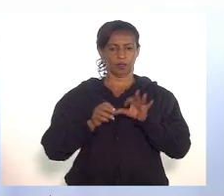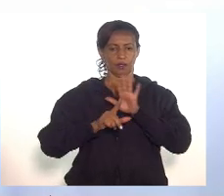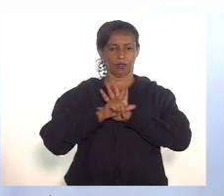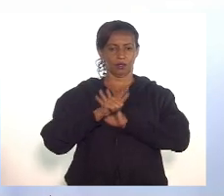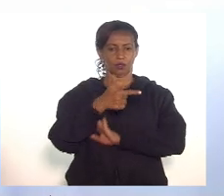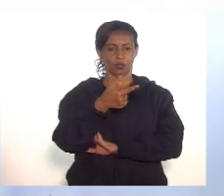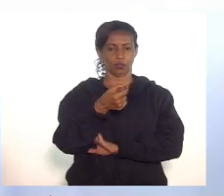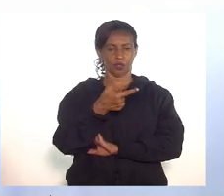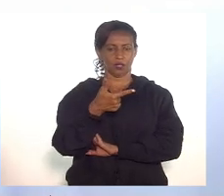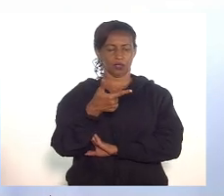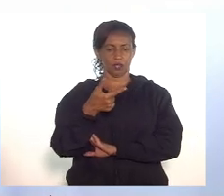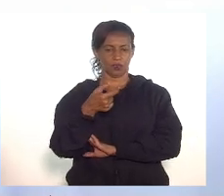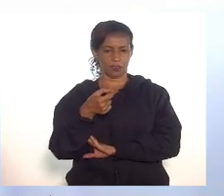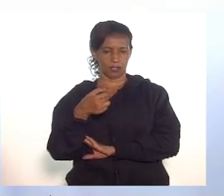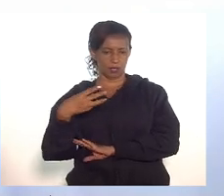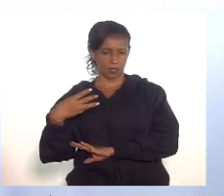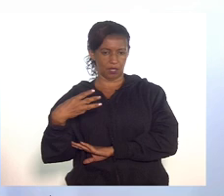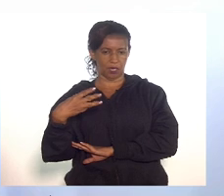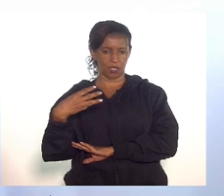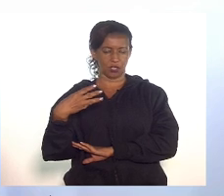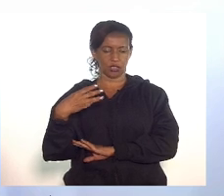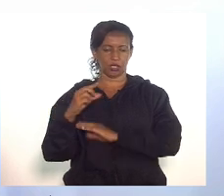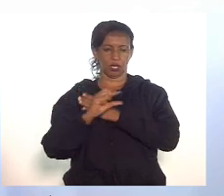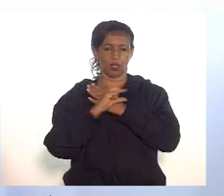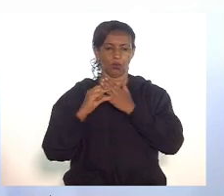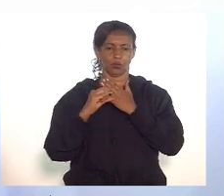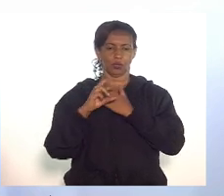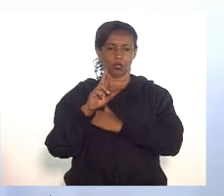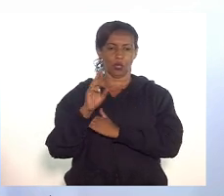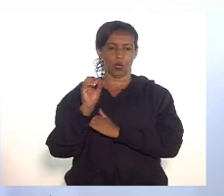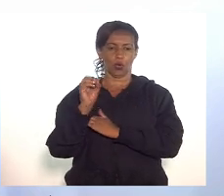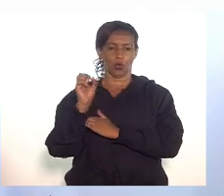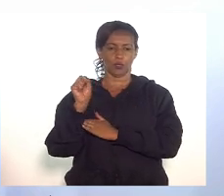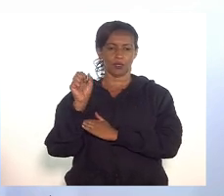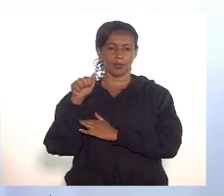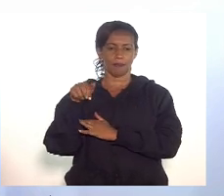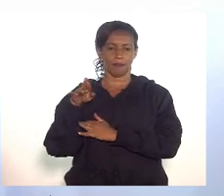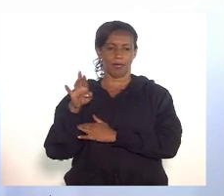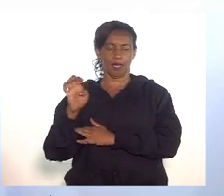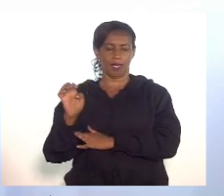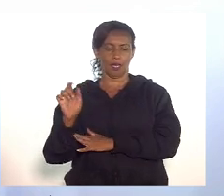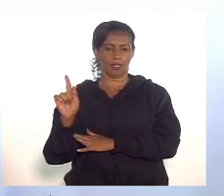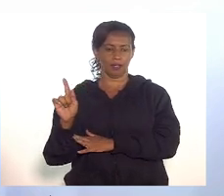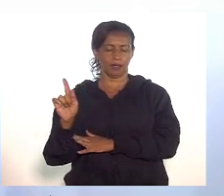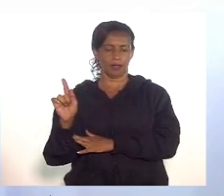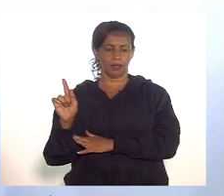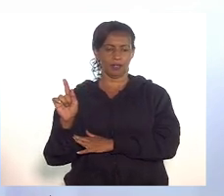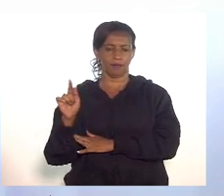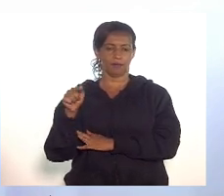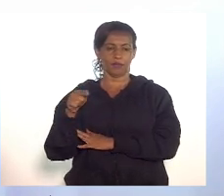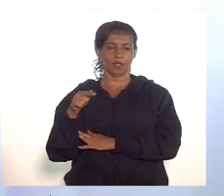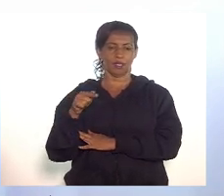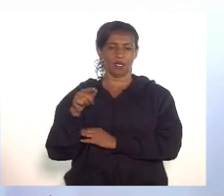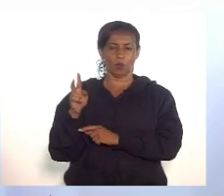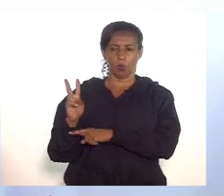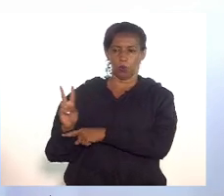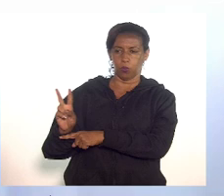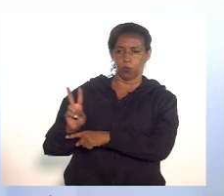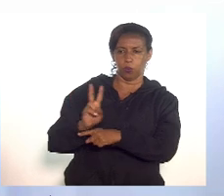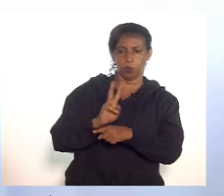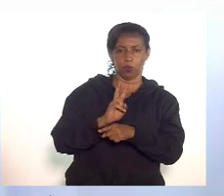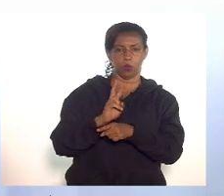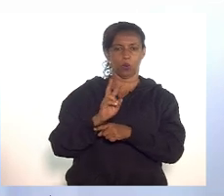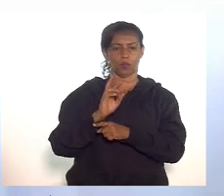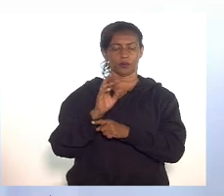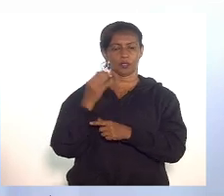203 de 2019 de autoria do deputado Rosenberg Reis, que cria o programa Disque Ronda Escolar no âmbito do